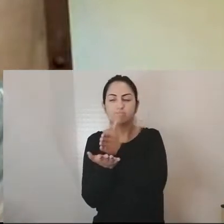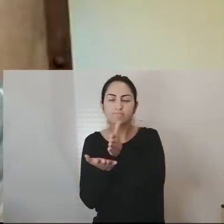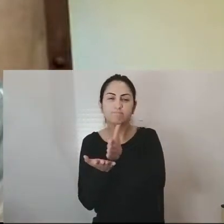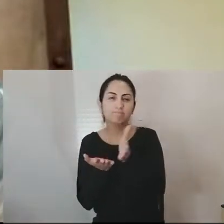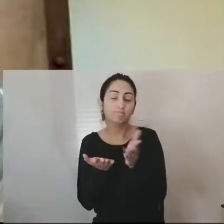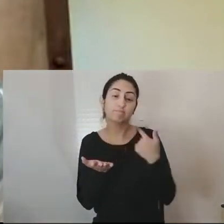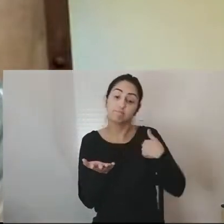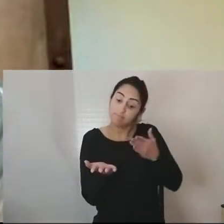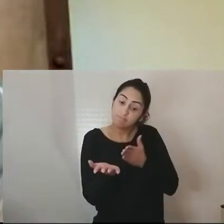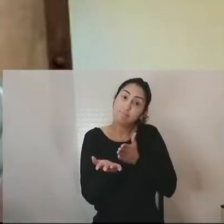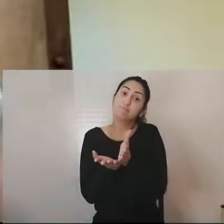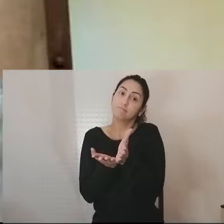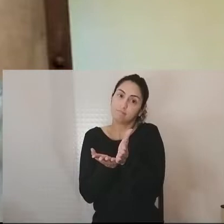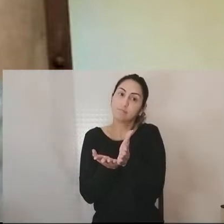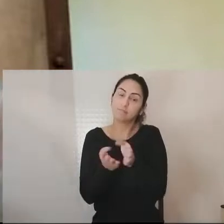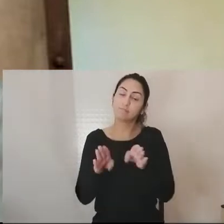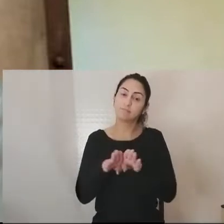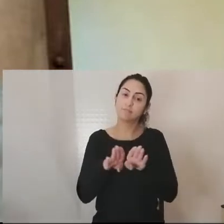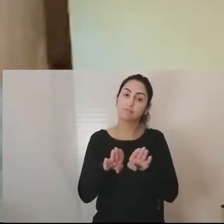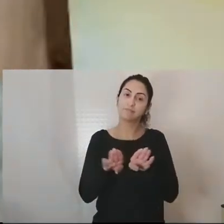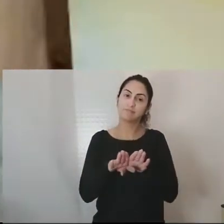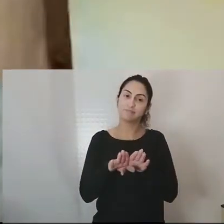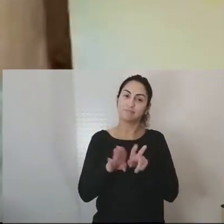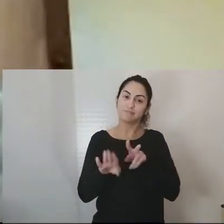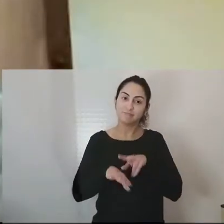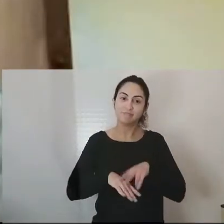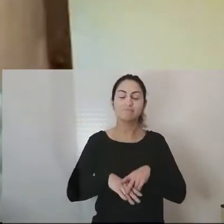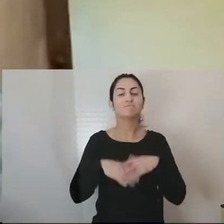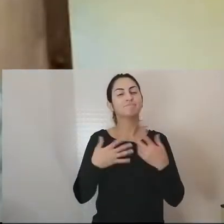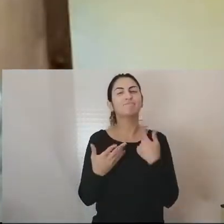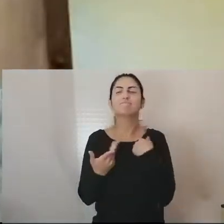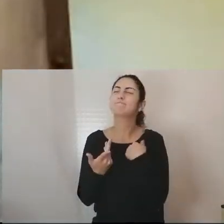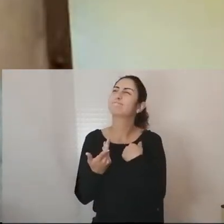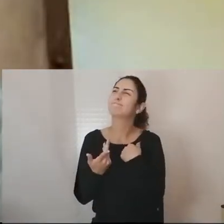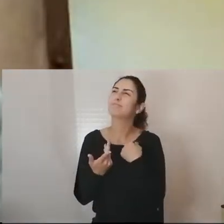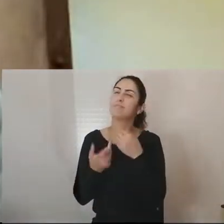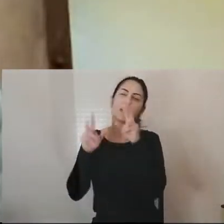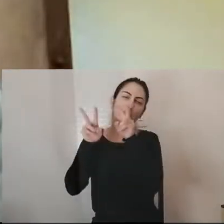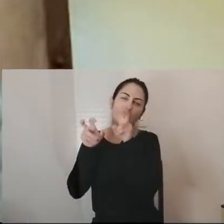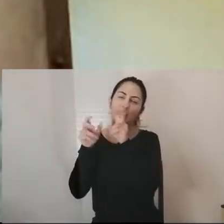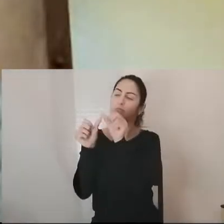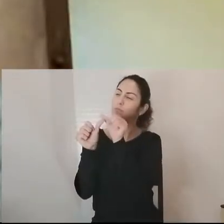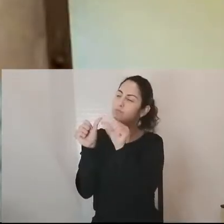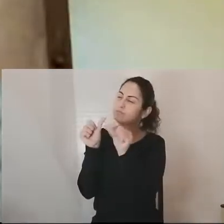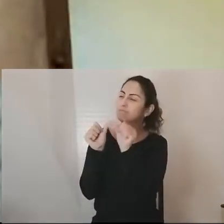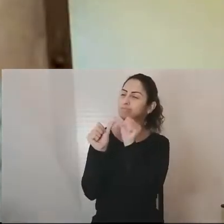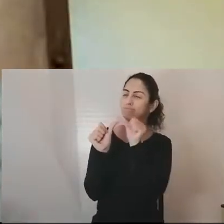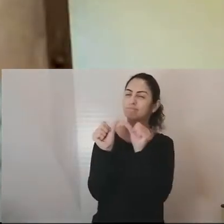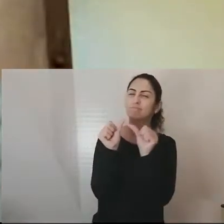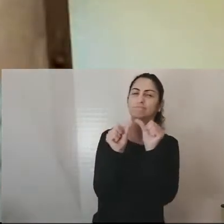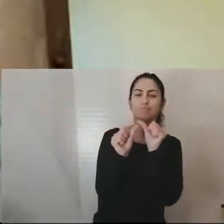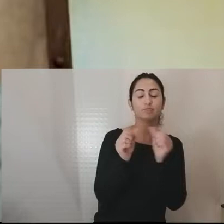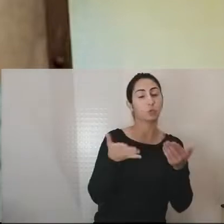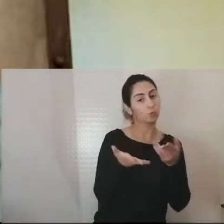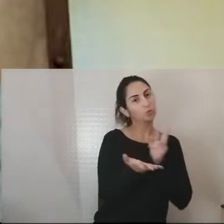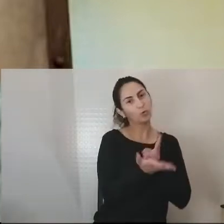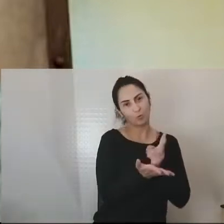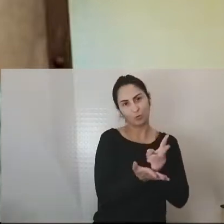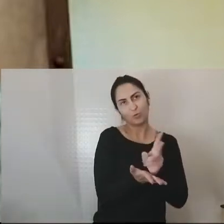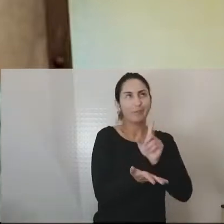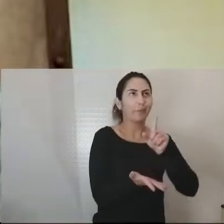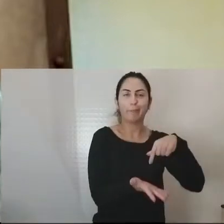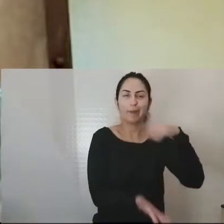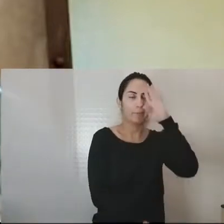fui reelaborando e continuo, portanto, não é uma reflexão